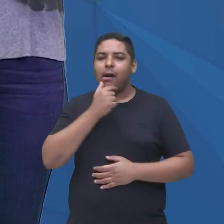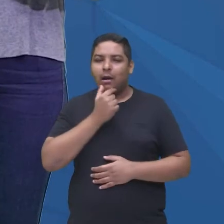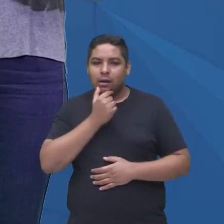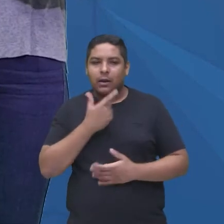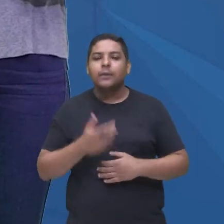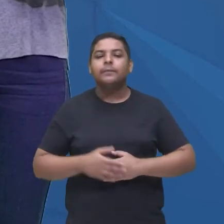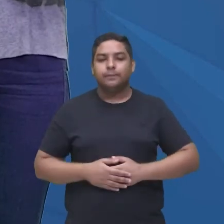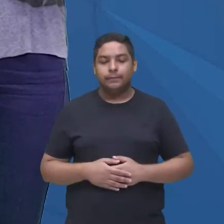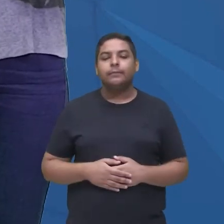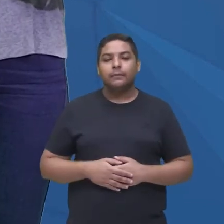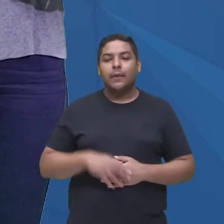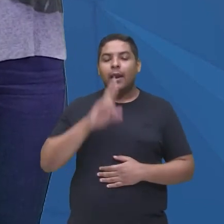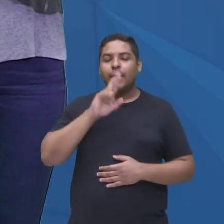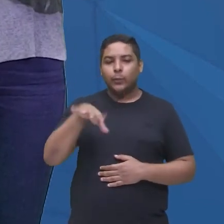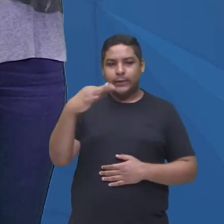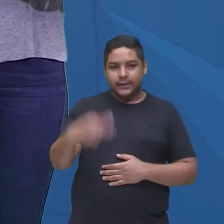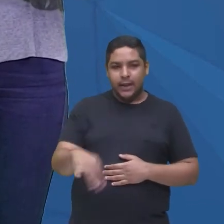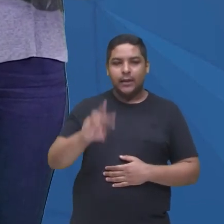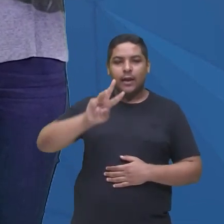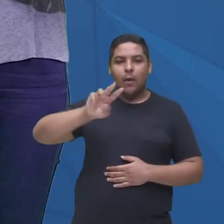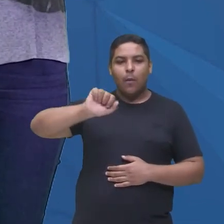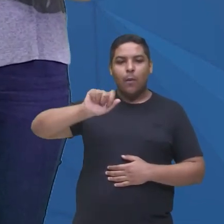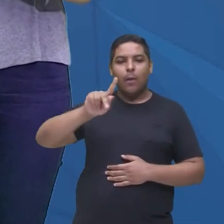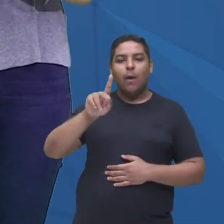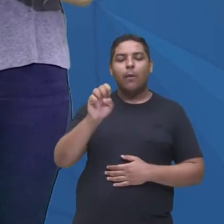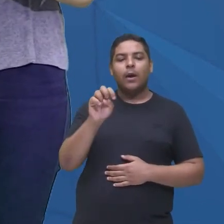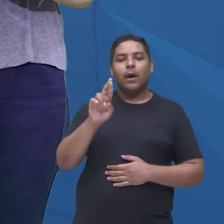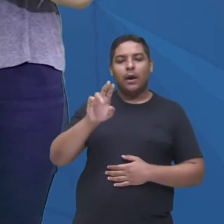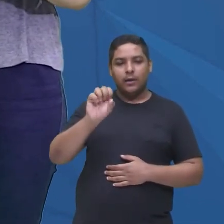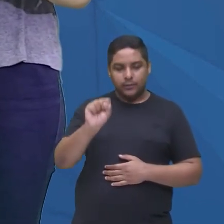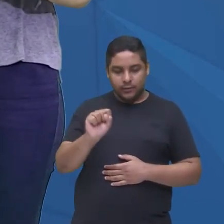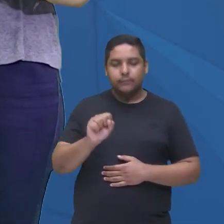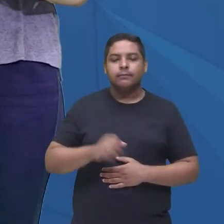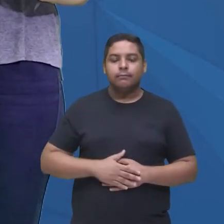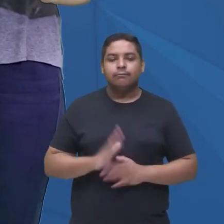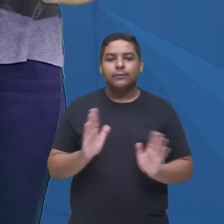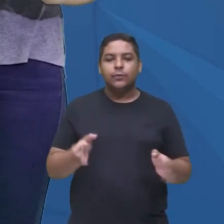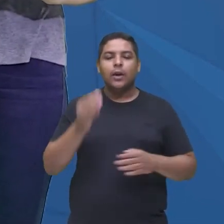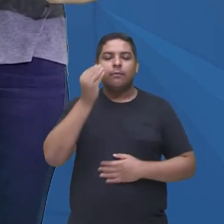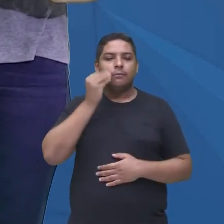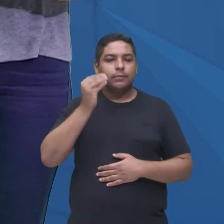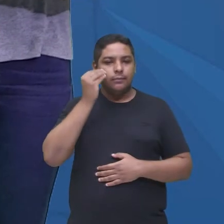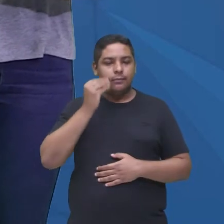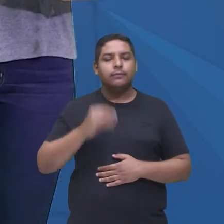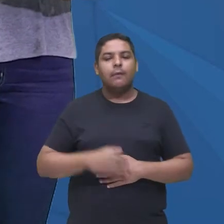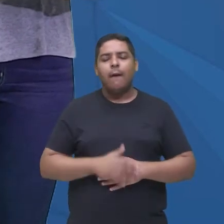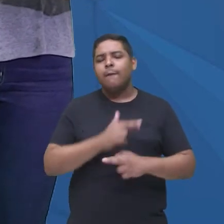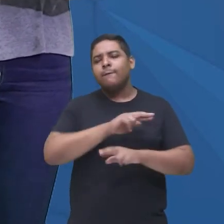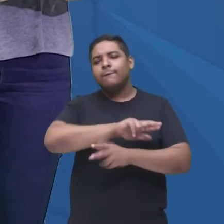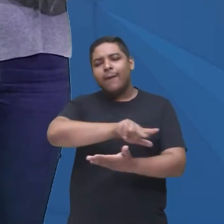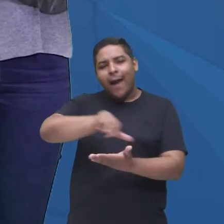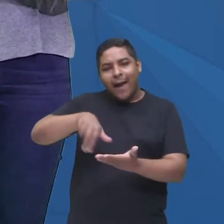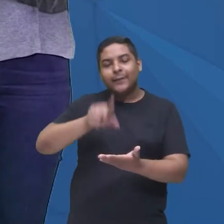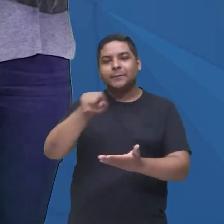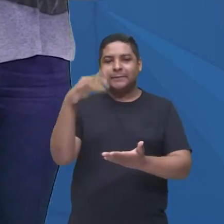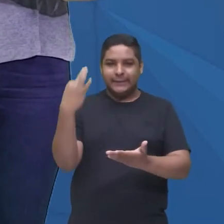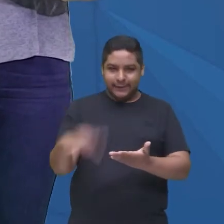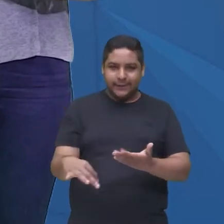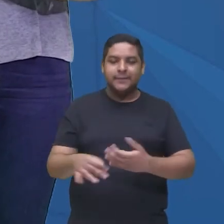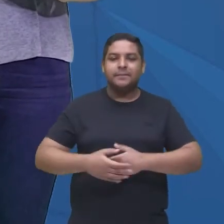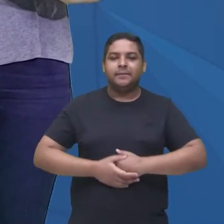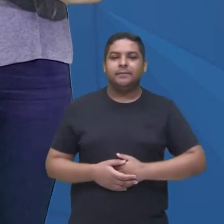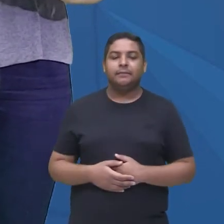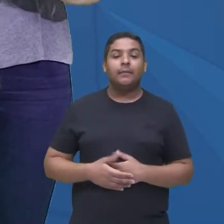é, walkers, como a gente já viu ali, beleza, muitos de vocês conseguiram acertar, e vamos agora para a quarta